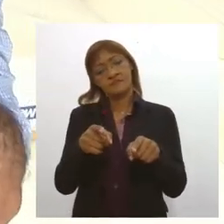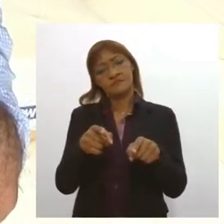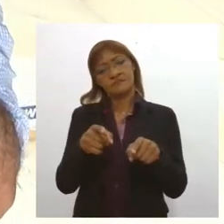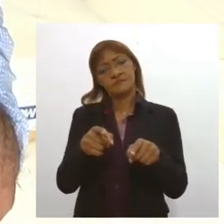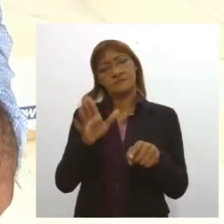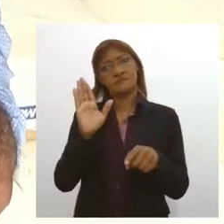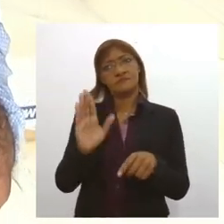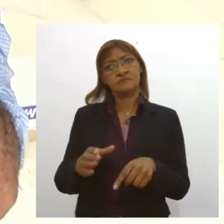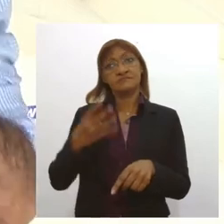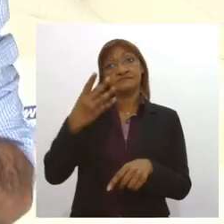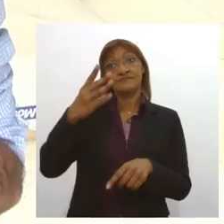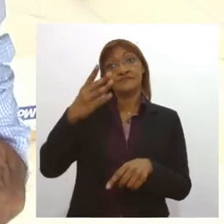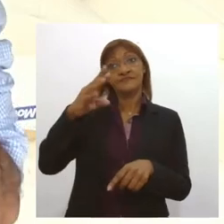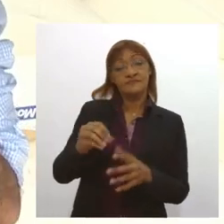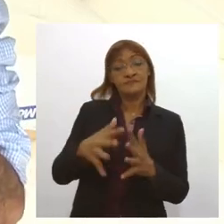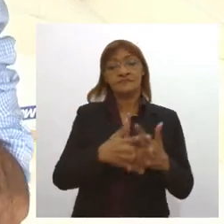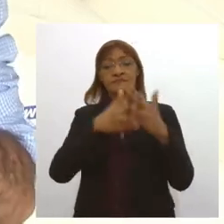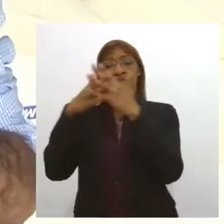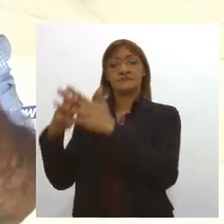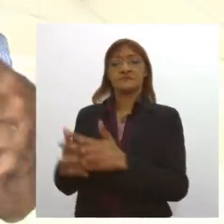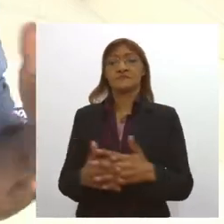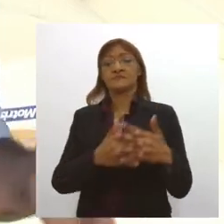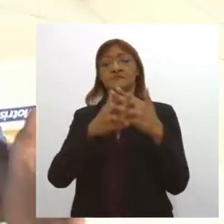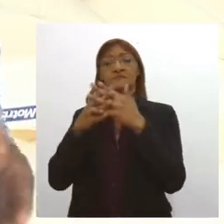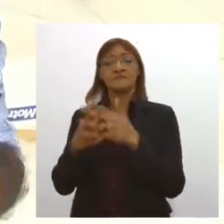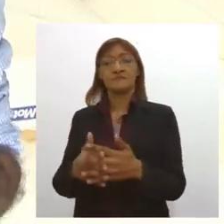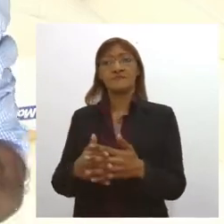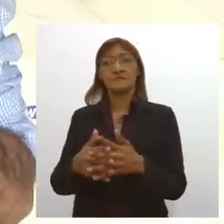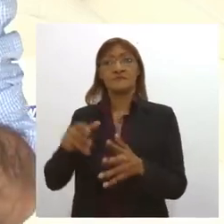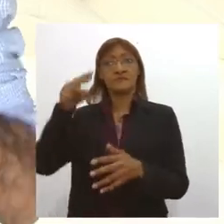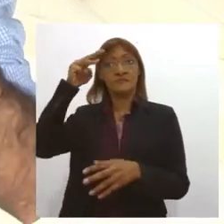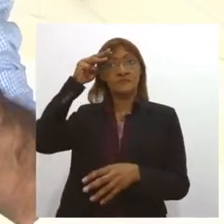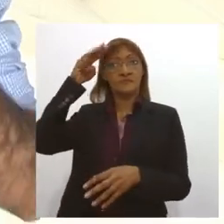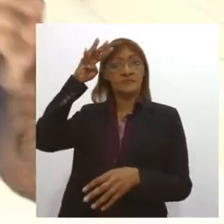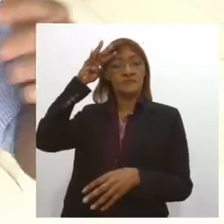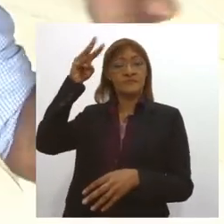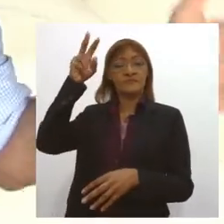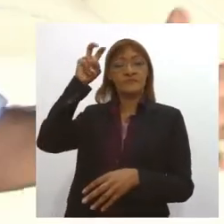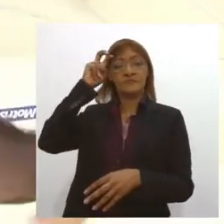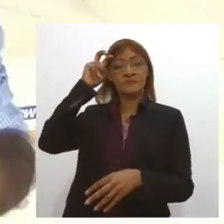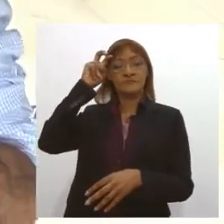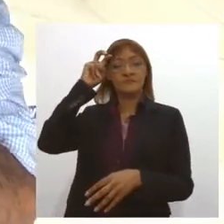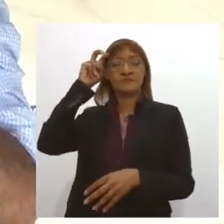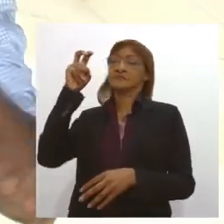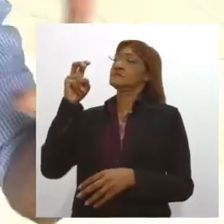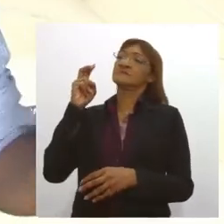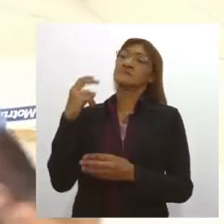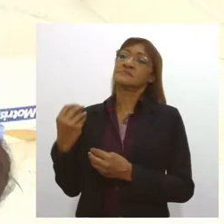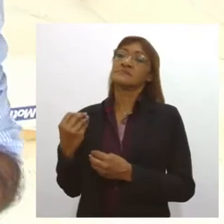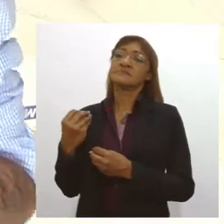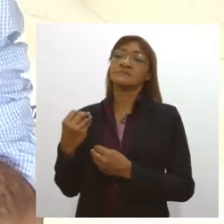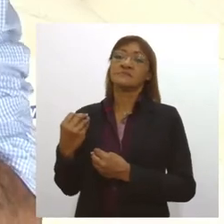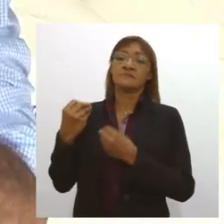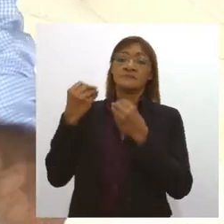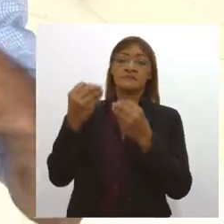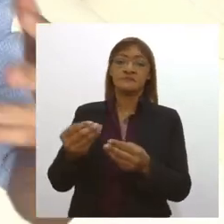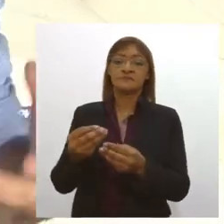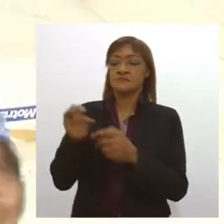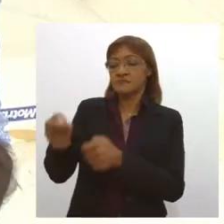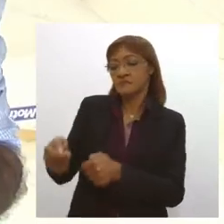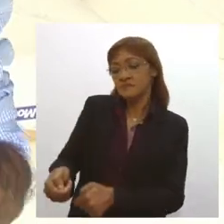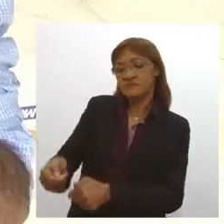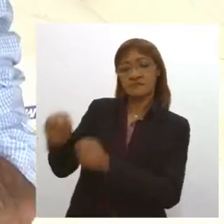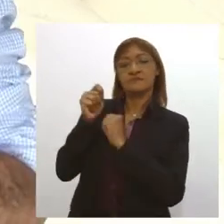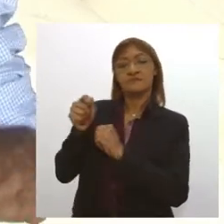uns 40 caminhões que de terça a quinta distribui as raízes de mandioca em toda